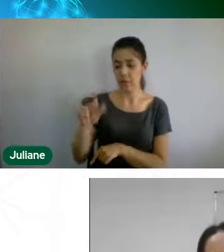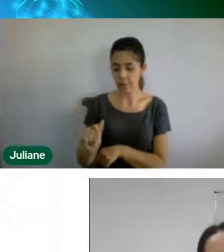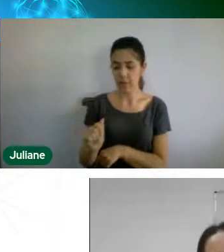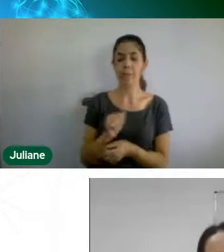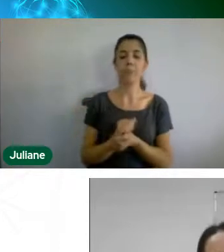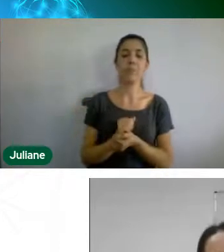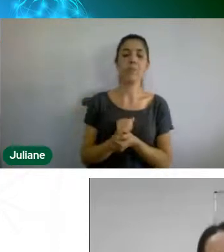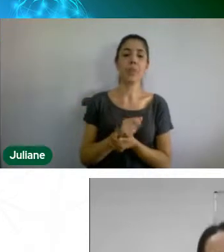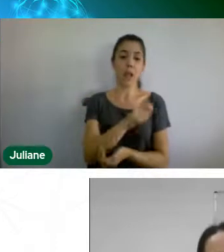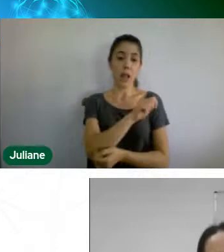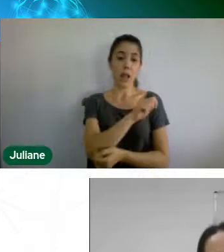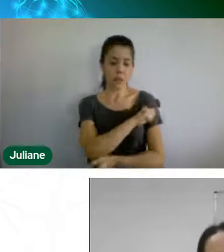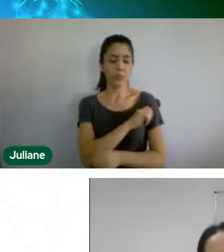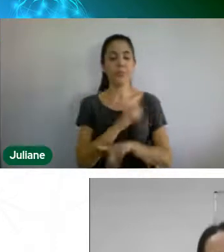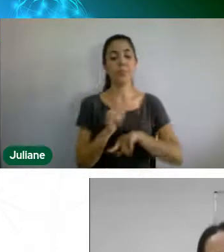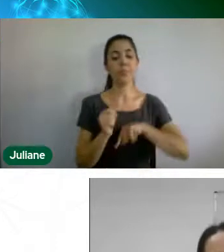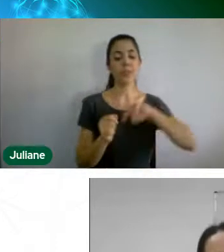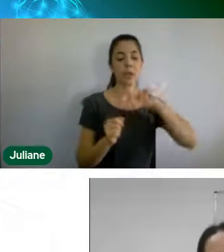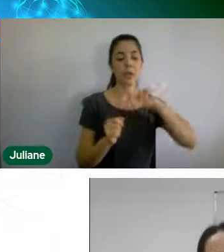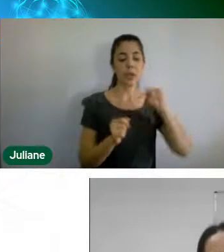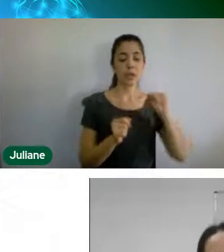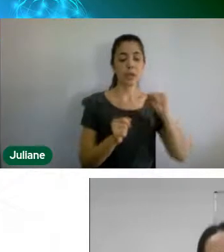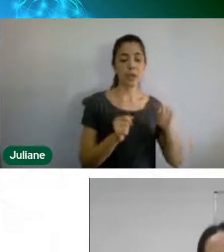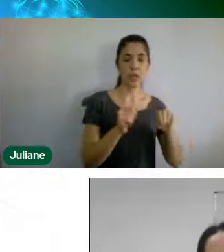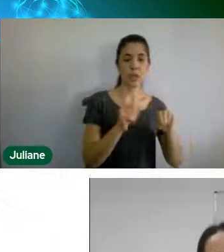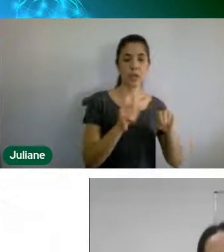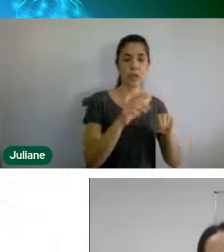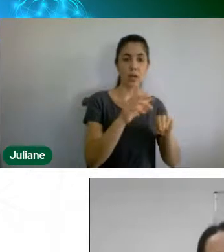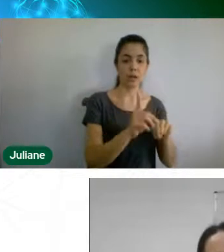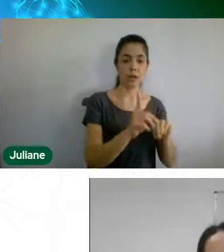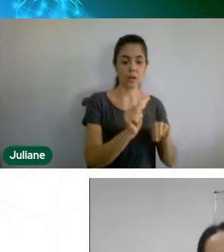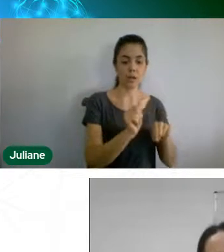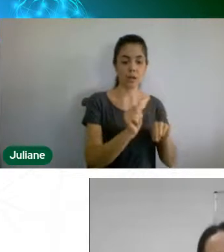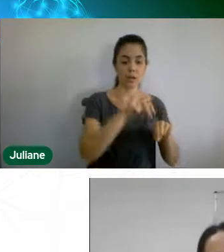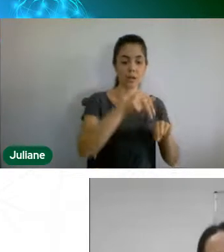né, a Sandra Groh, que é da Unicinos,